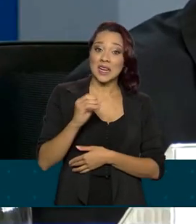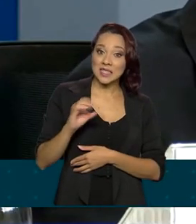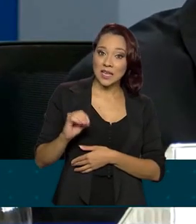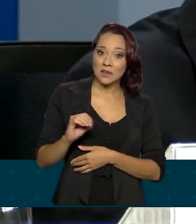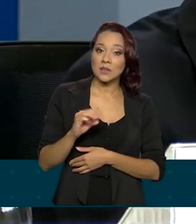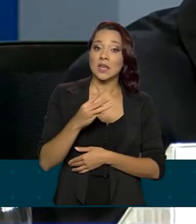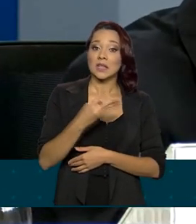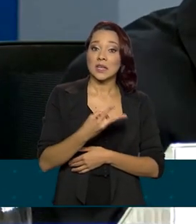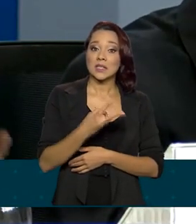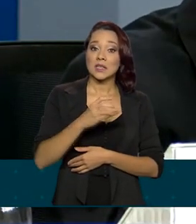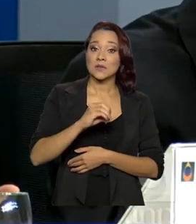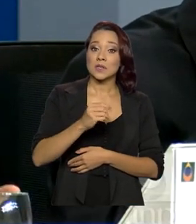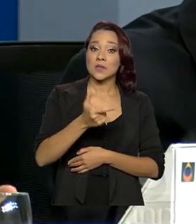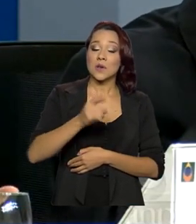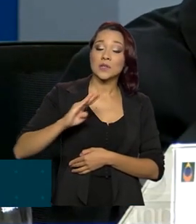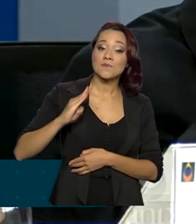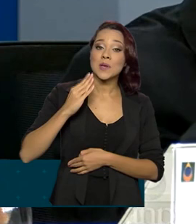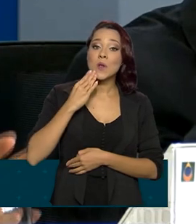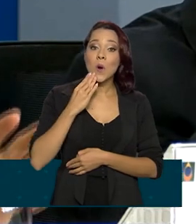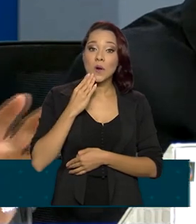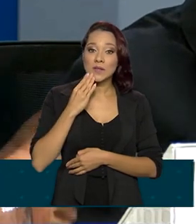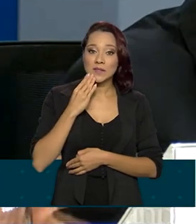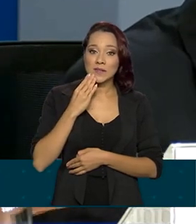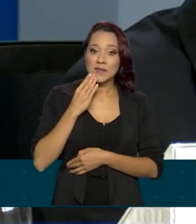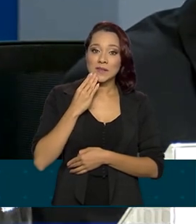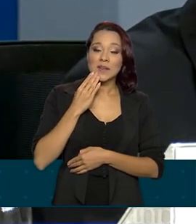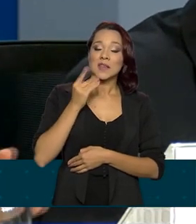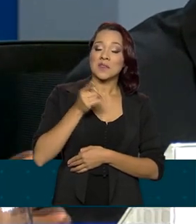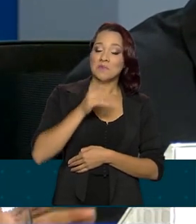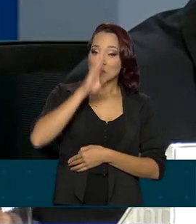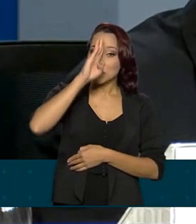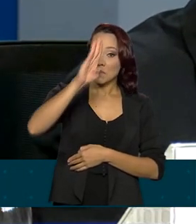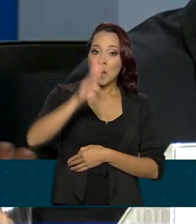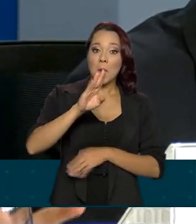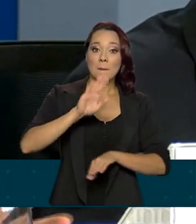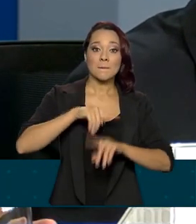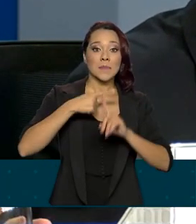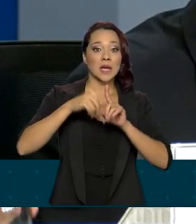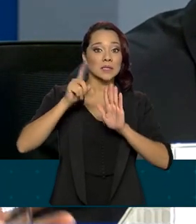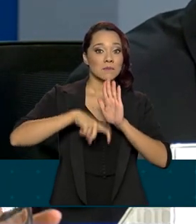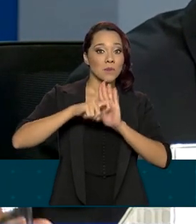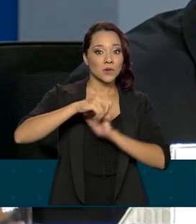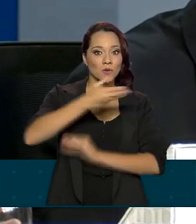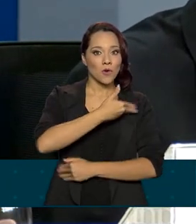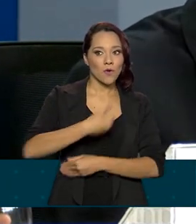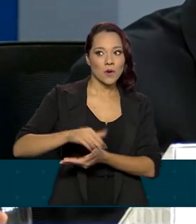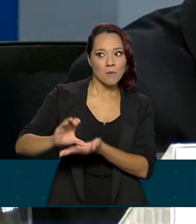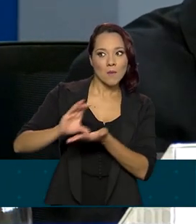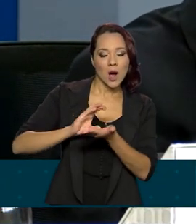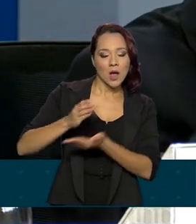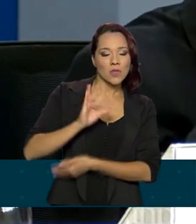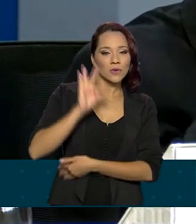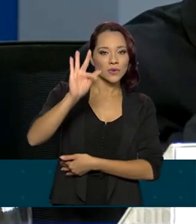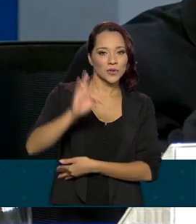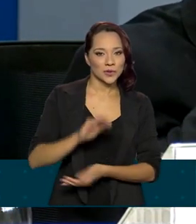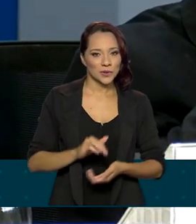302 bilhões de participações especiais, mais impostos que o governo vai receber no futuro.